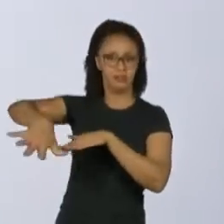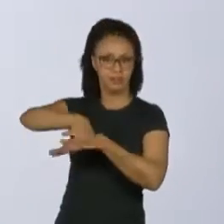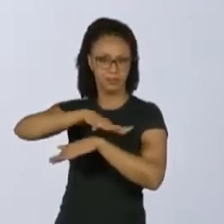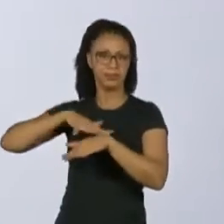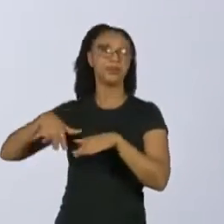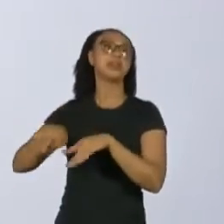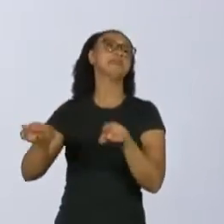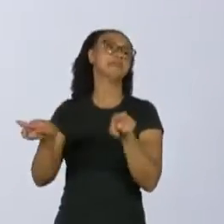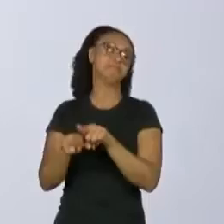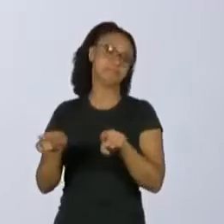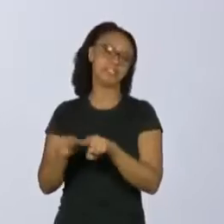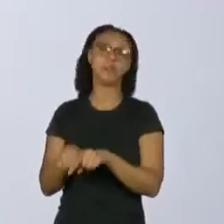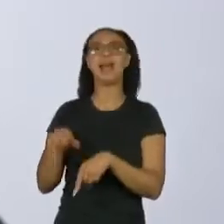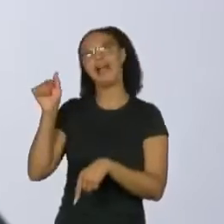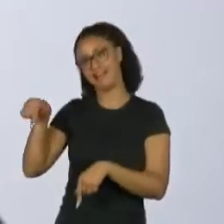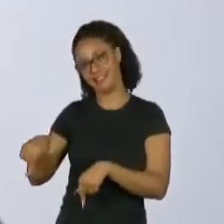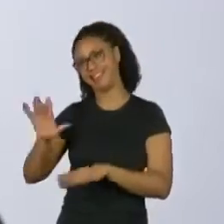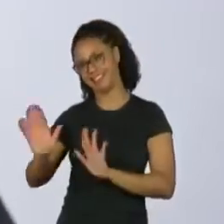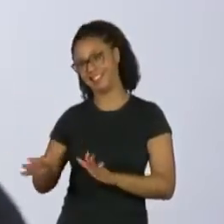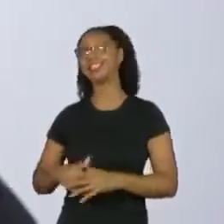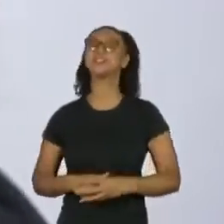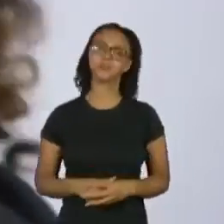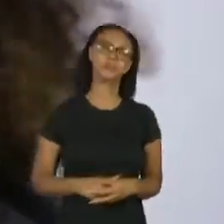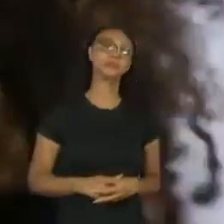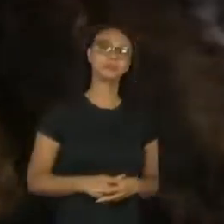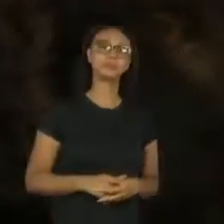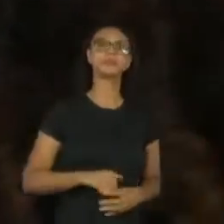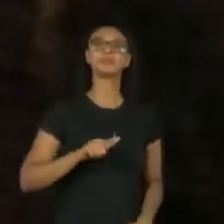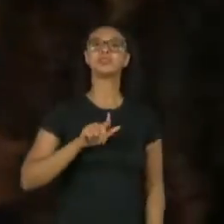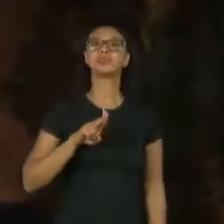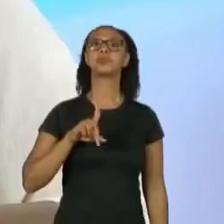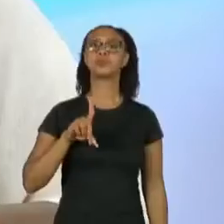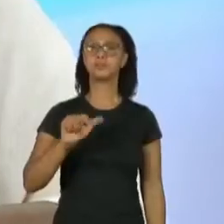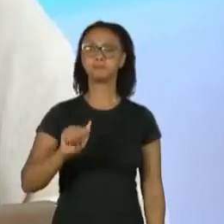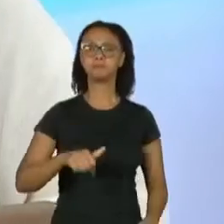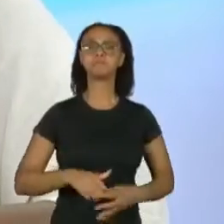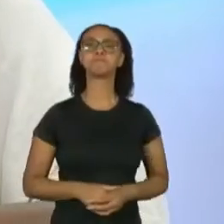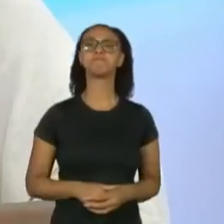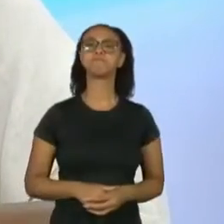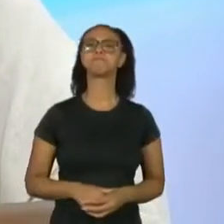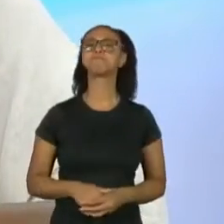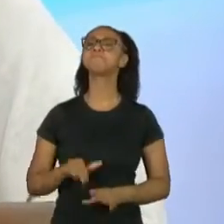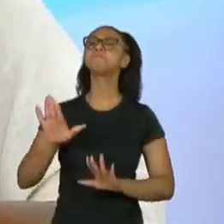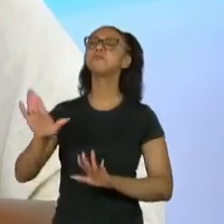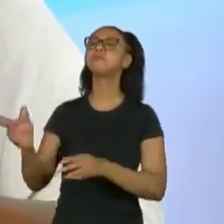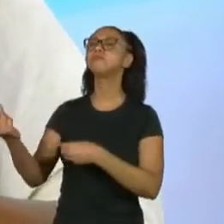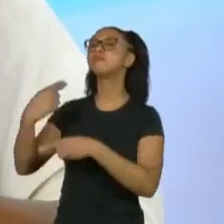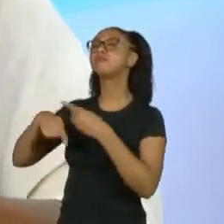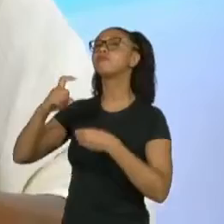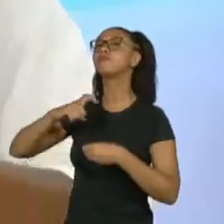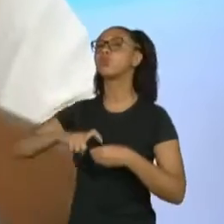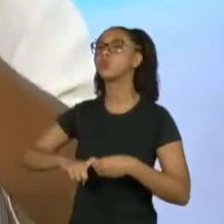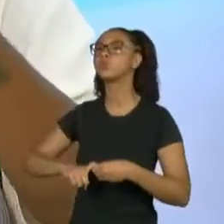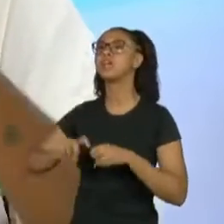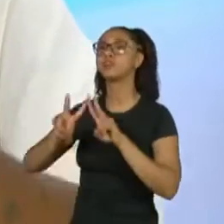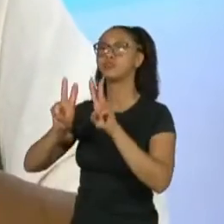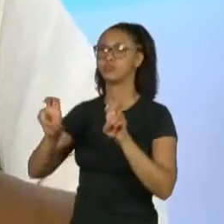já falando aqui. Luane, Zezé, queria voltar um pouco para essa questão digital.